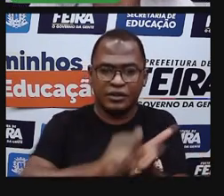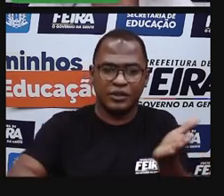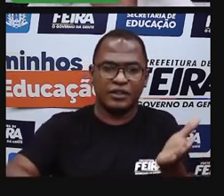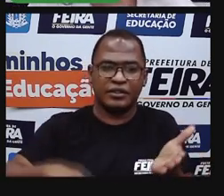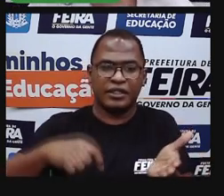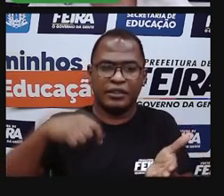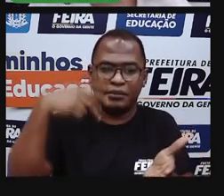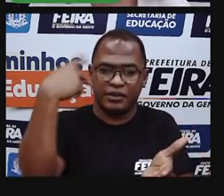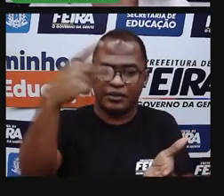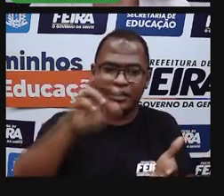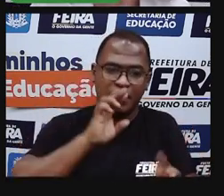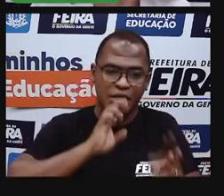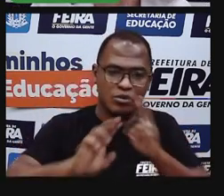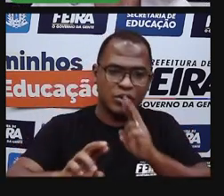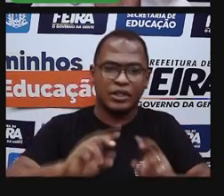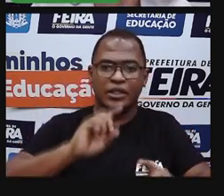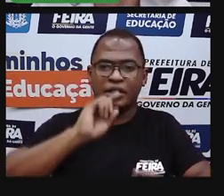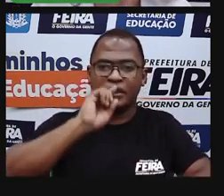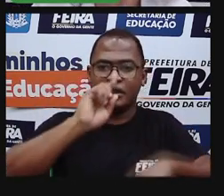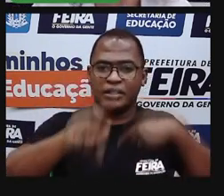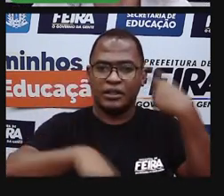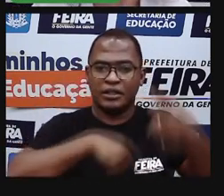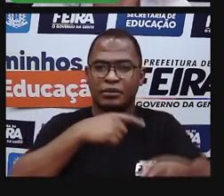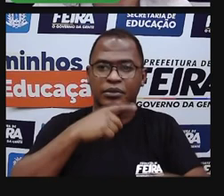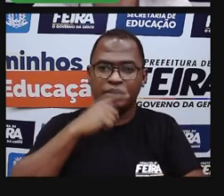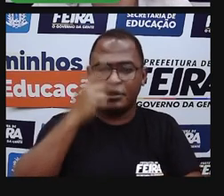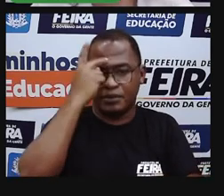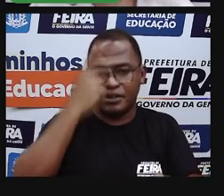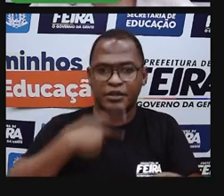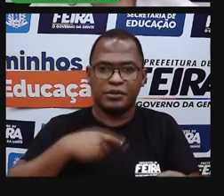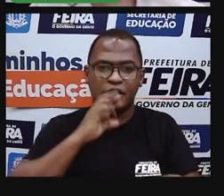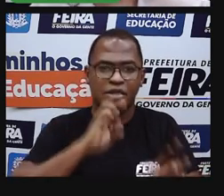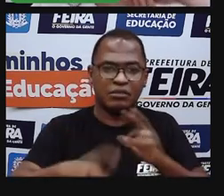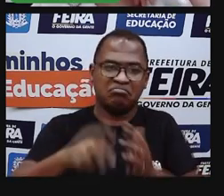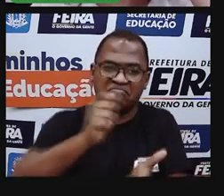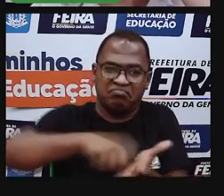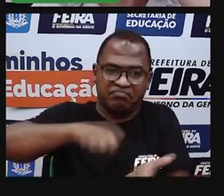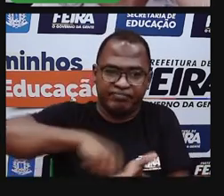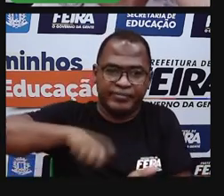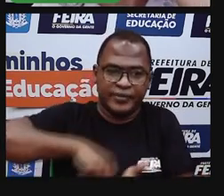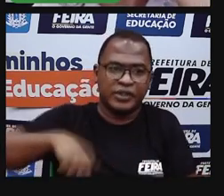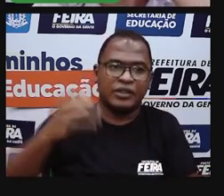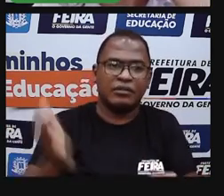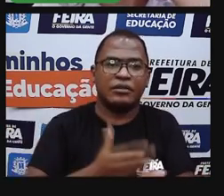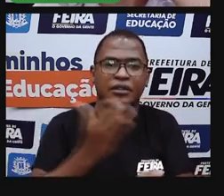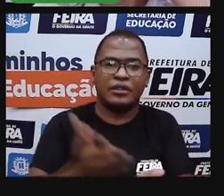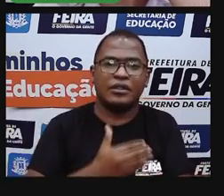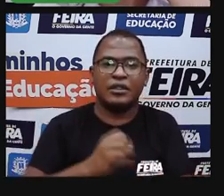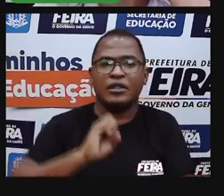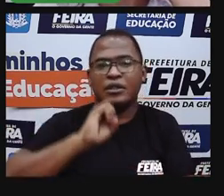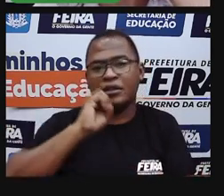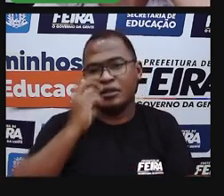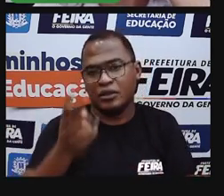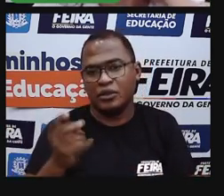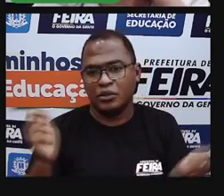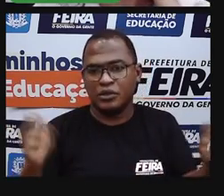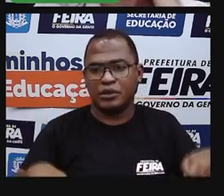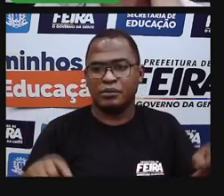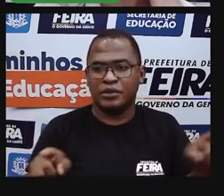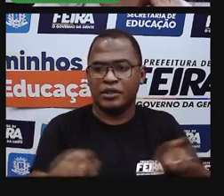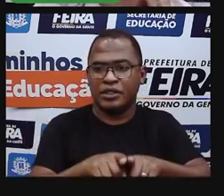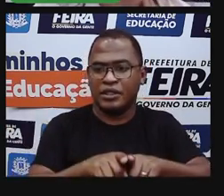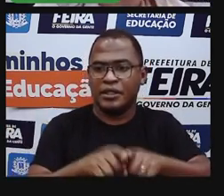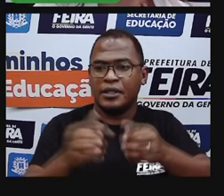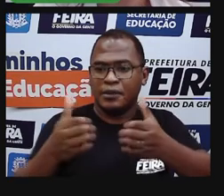vocês. Vocês podem estar fazendo no caderno, pode estar utilizando as aulas de vocês para pedir o